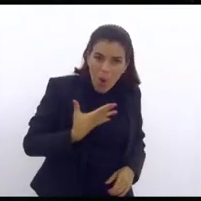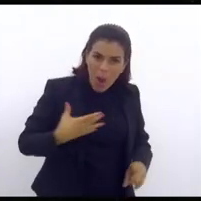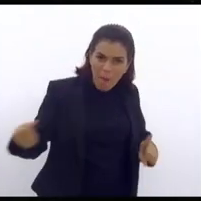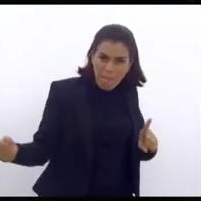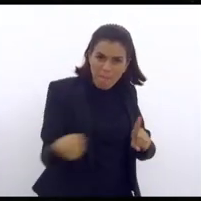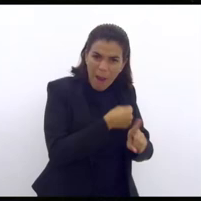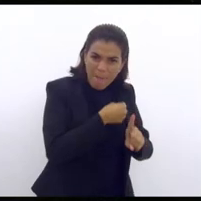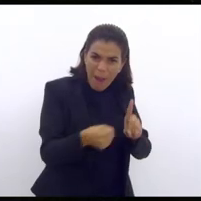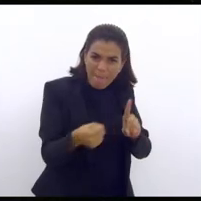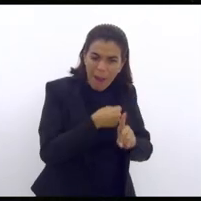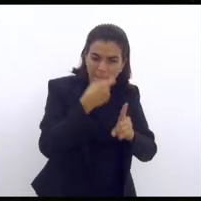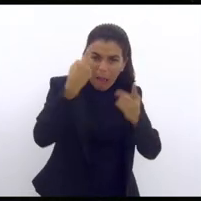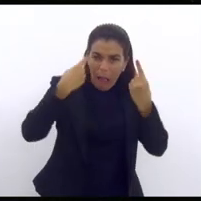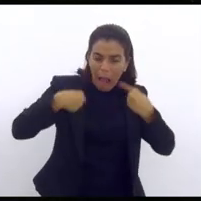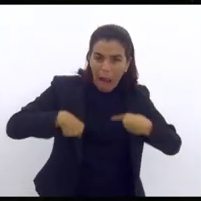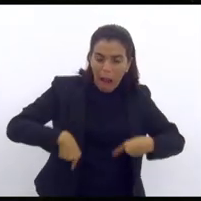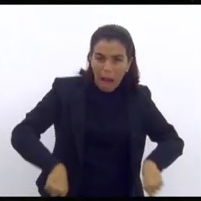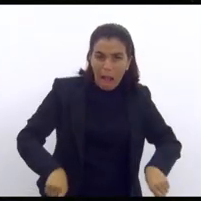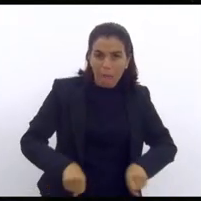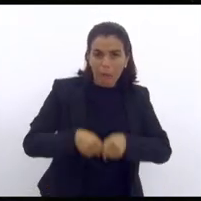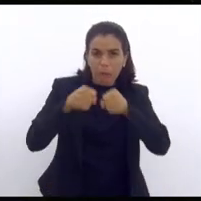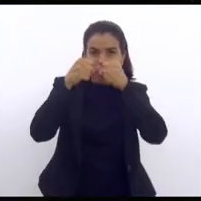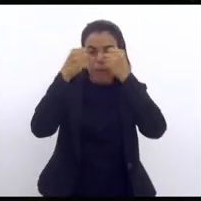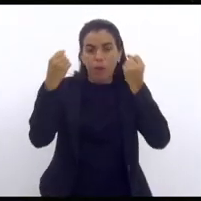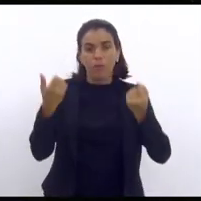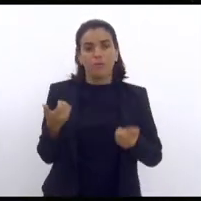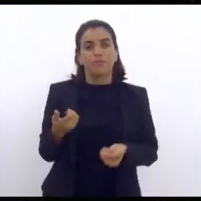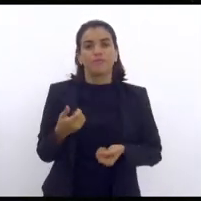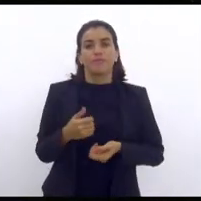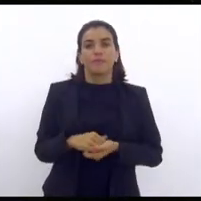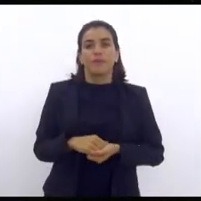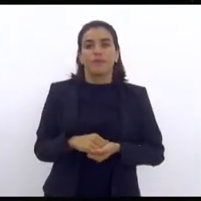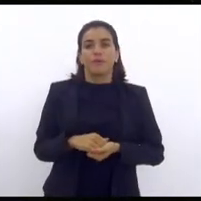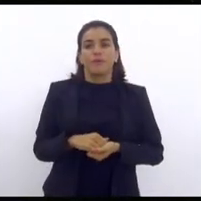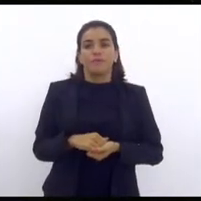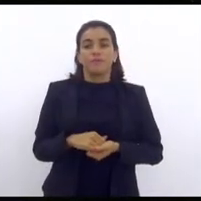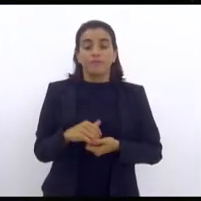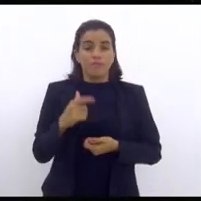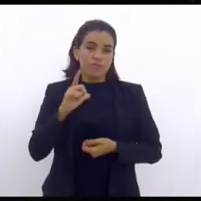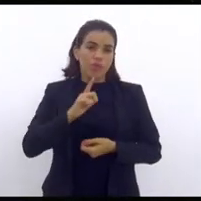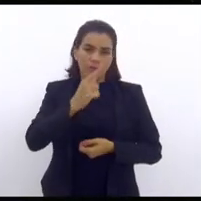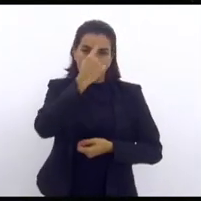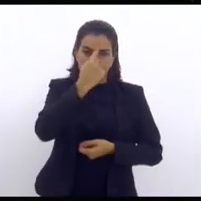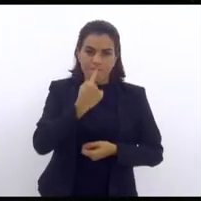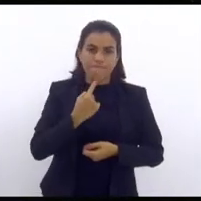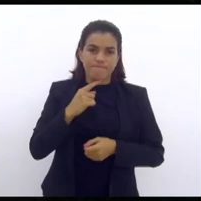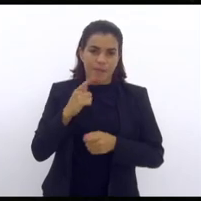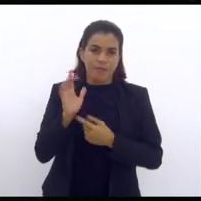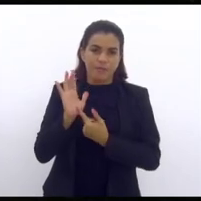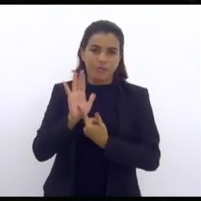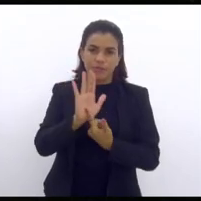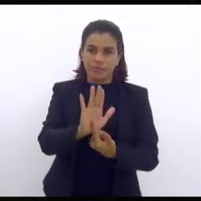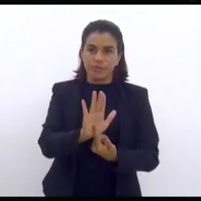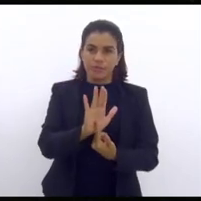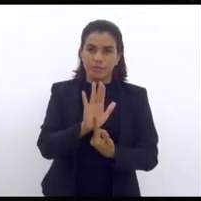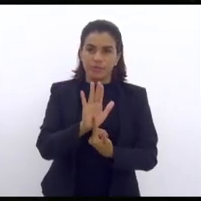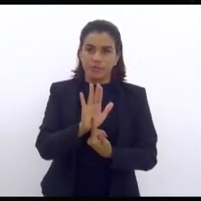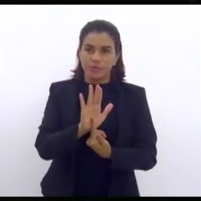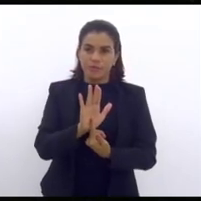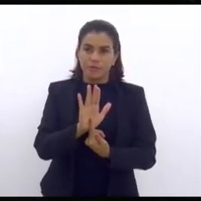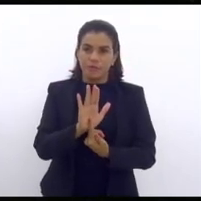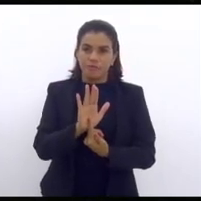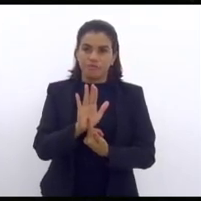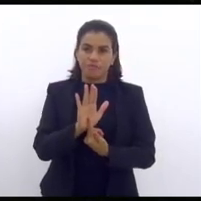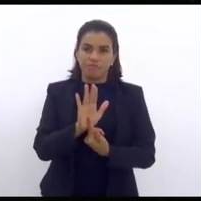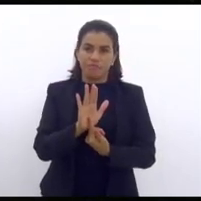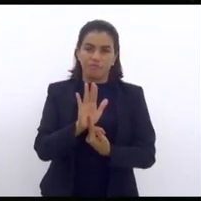pode estar de sacanagem. E sabe o é o pior? Deixa eu, eu trouxe até a imagem aqui. Se eu não sei, acho que você deve estar